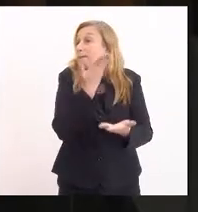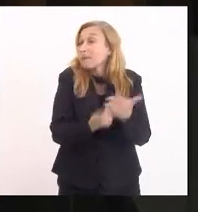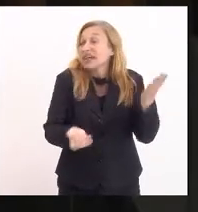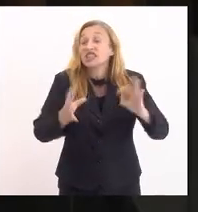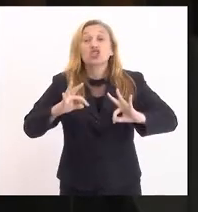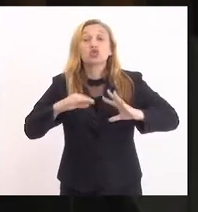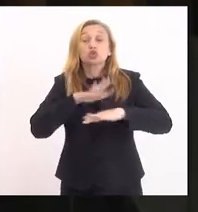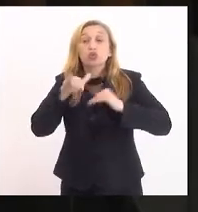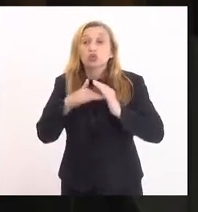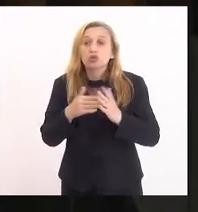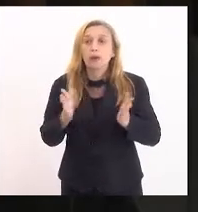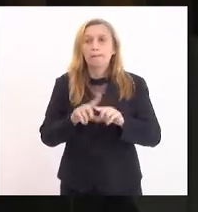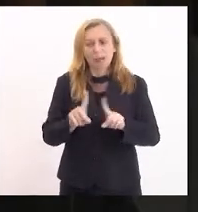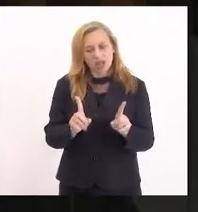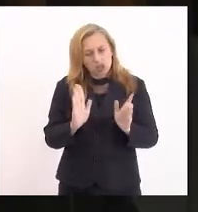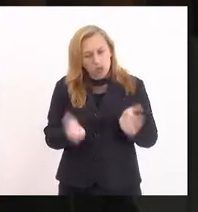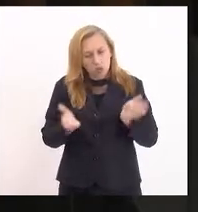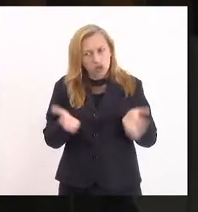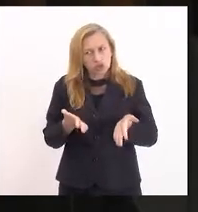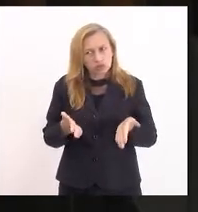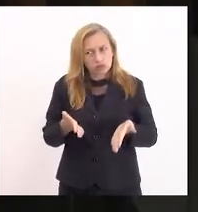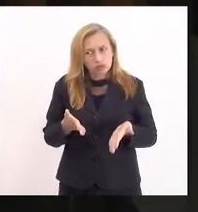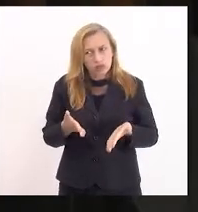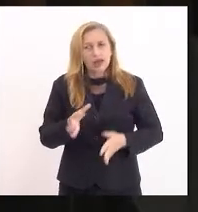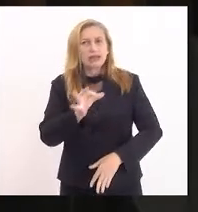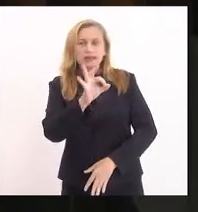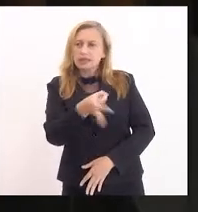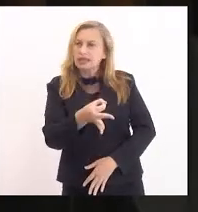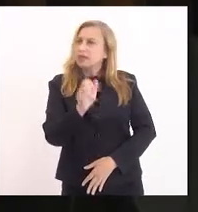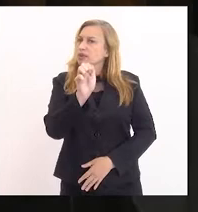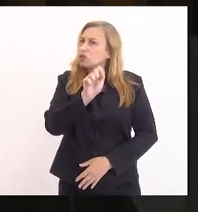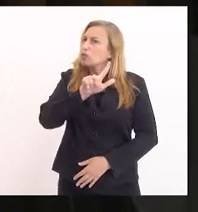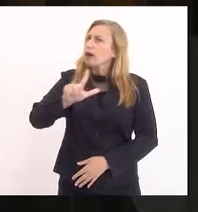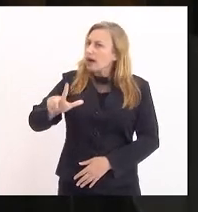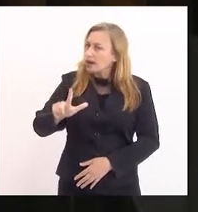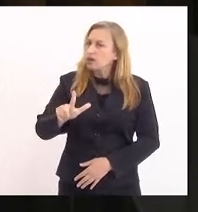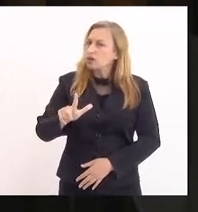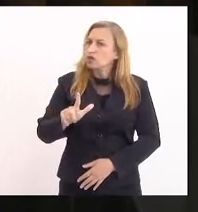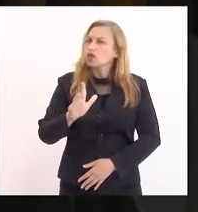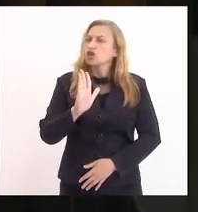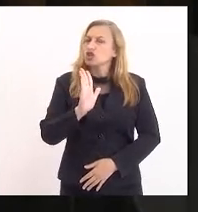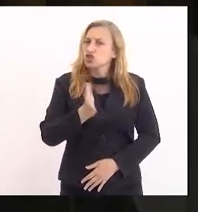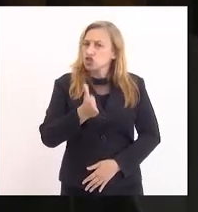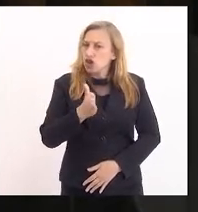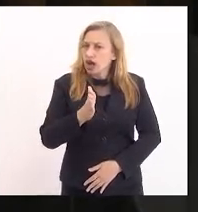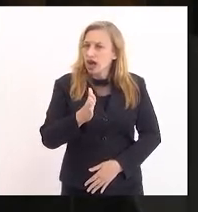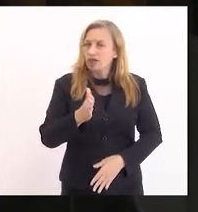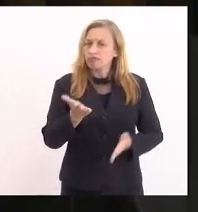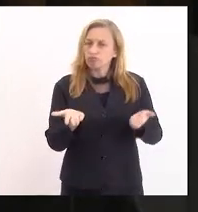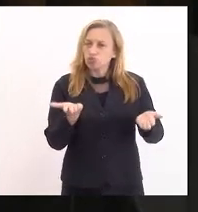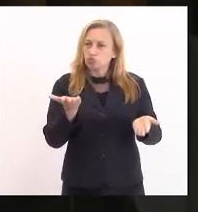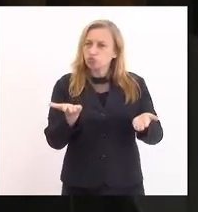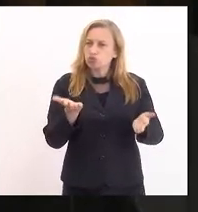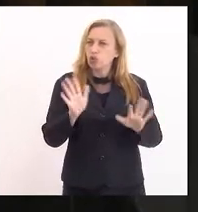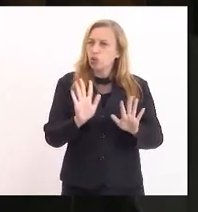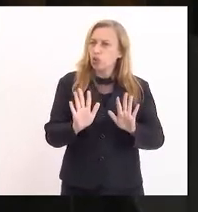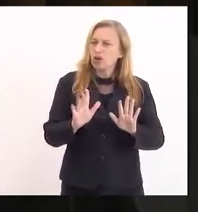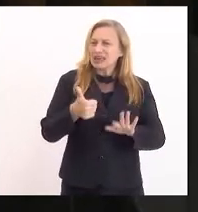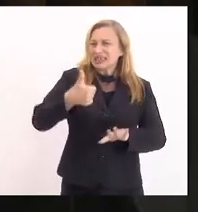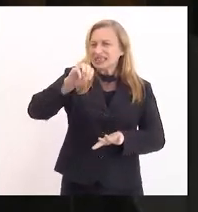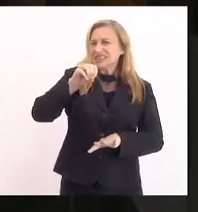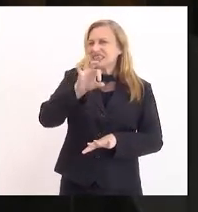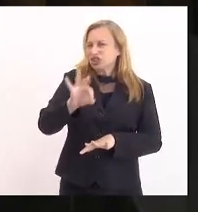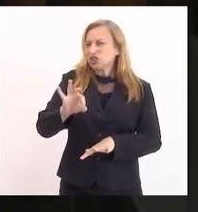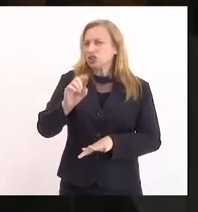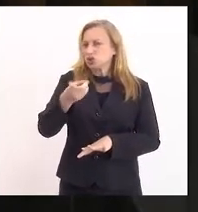mas hoje, concretamente, o barril já oscila no entorno dos 100 dólares.